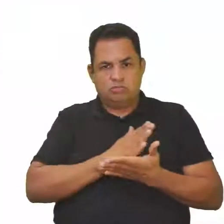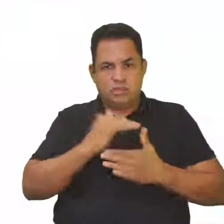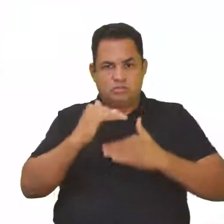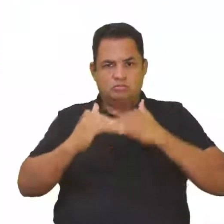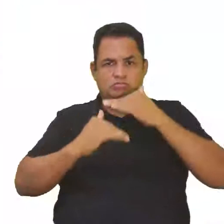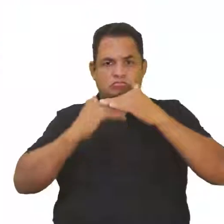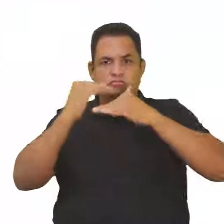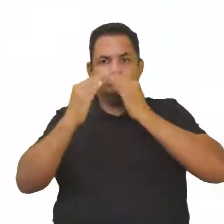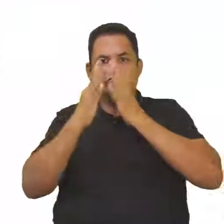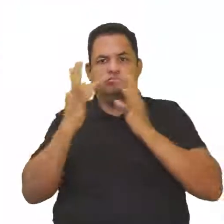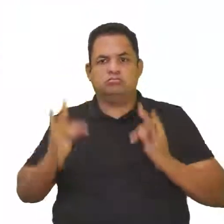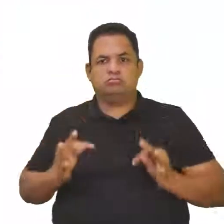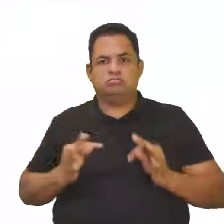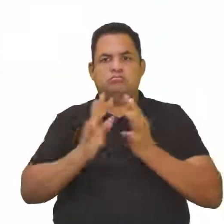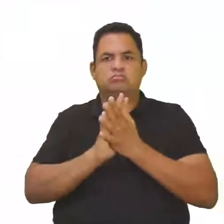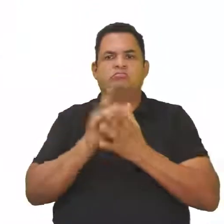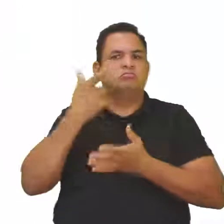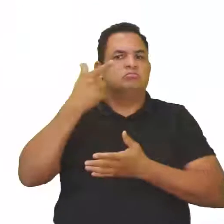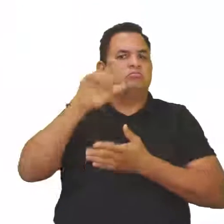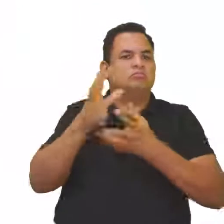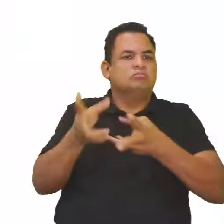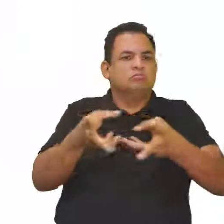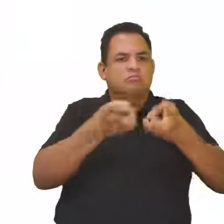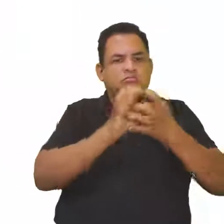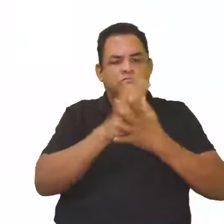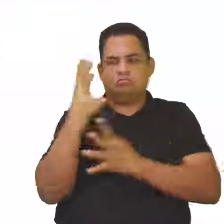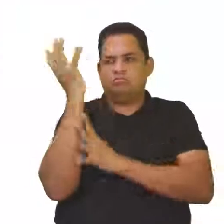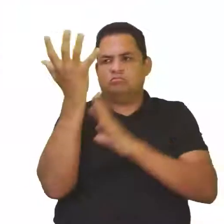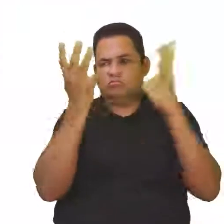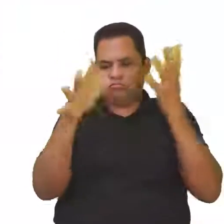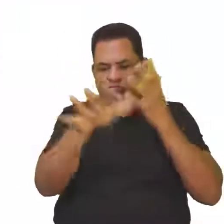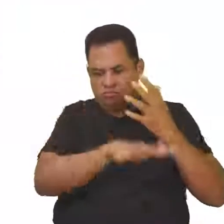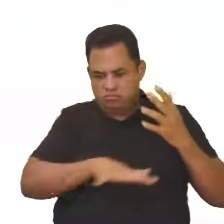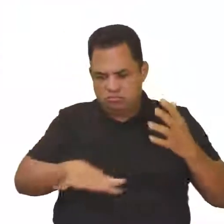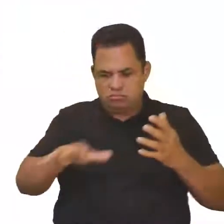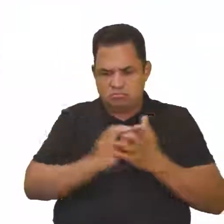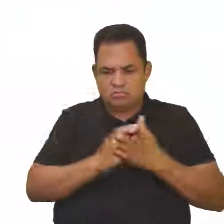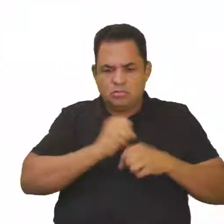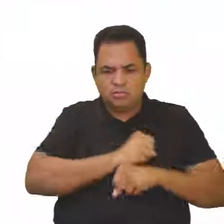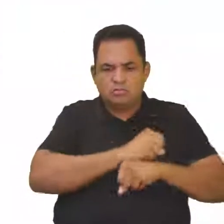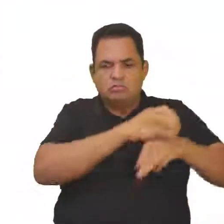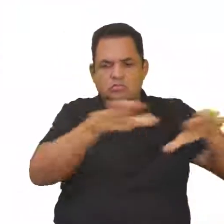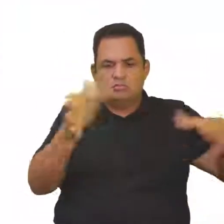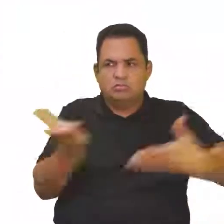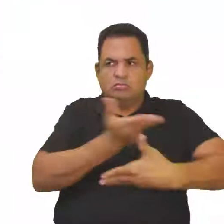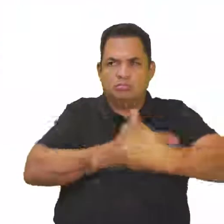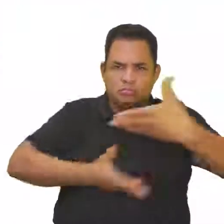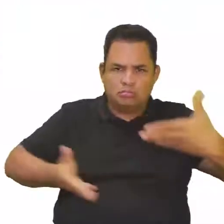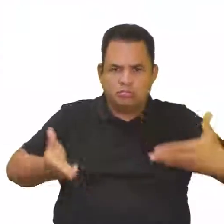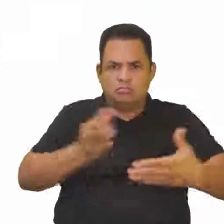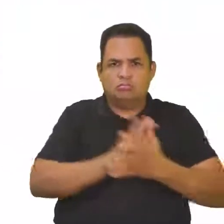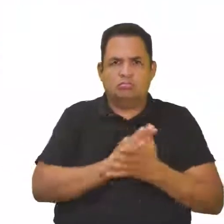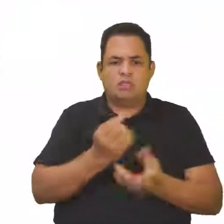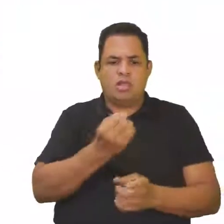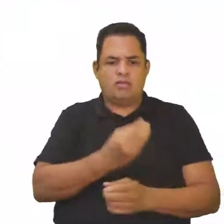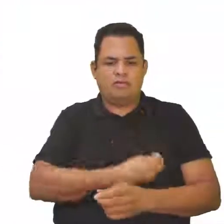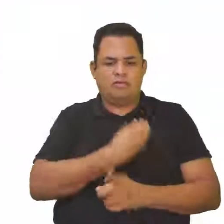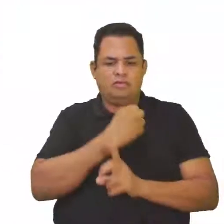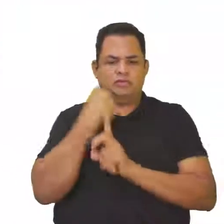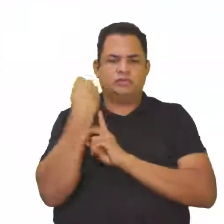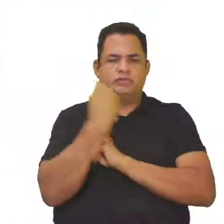evolução técnica, conseguiu explorar a natureza e difundir a harmonia na vida social.